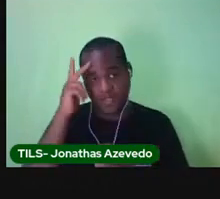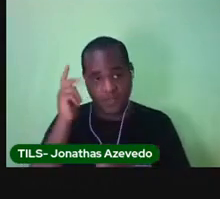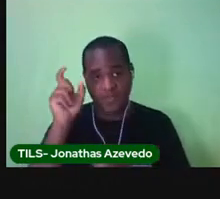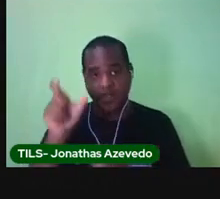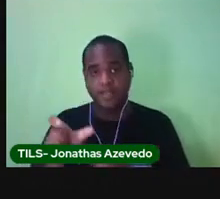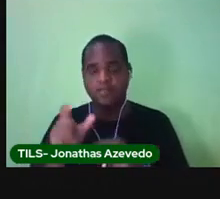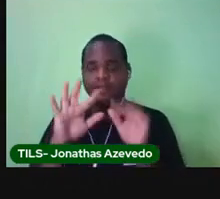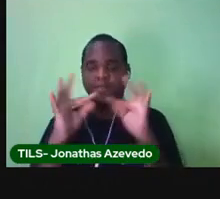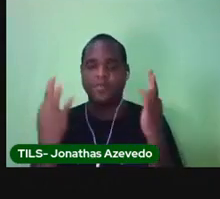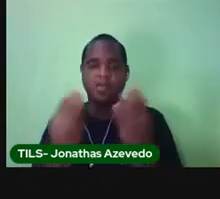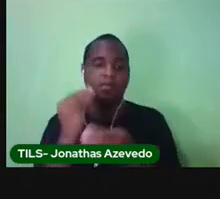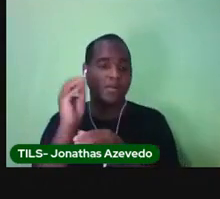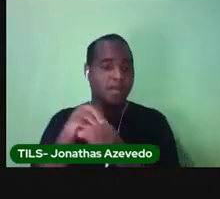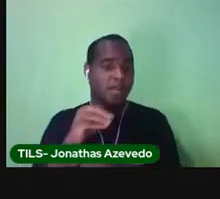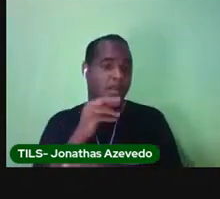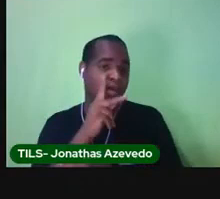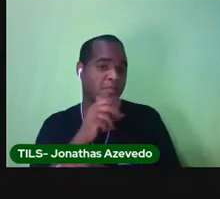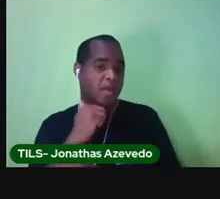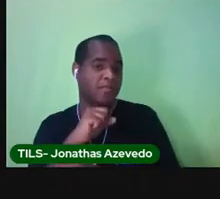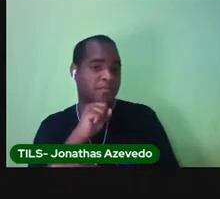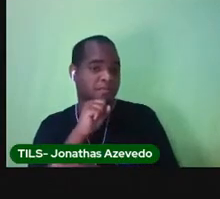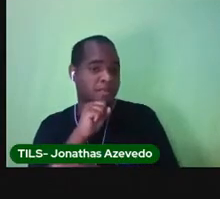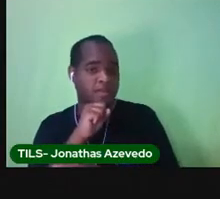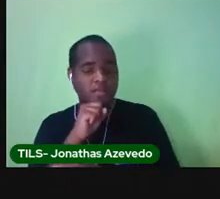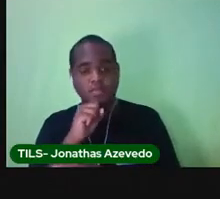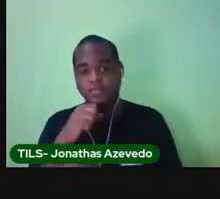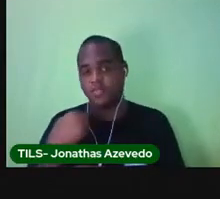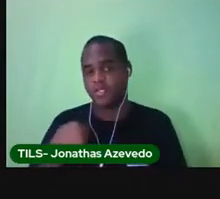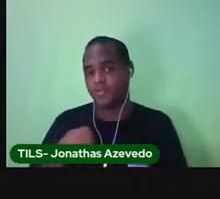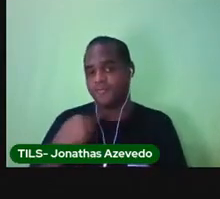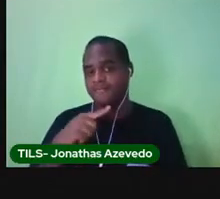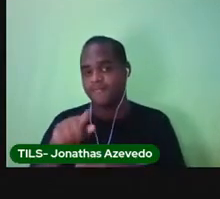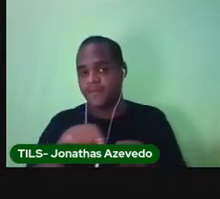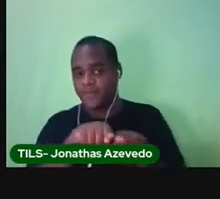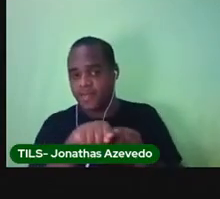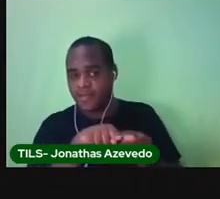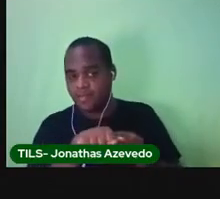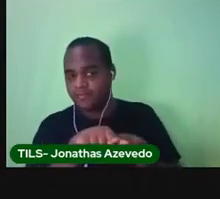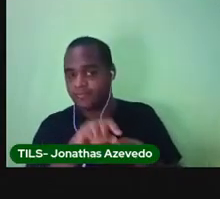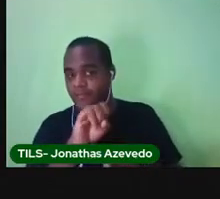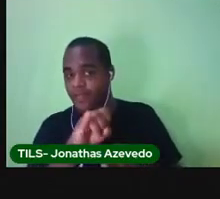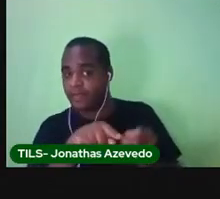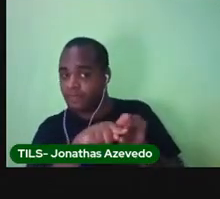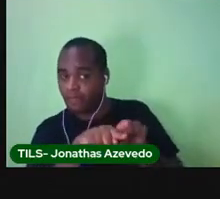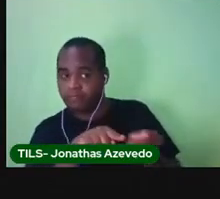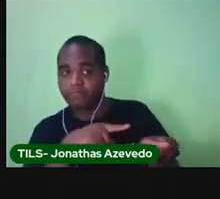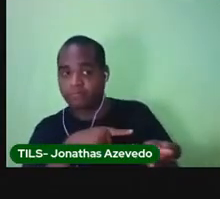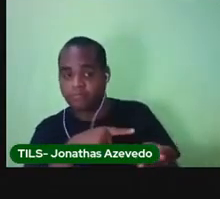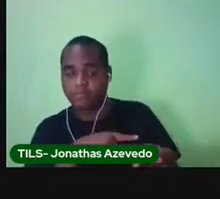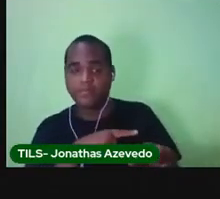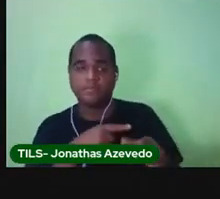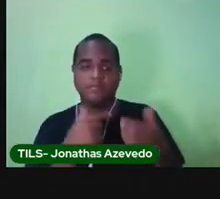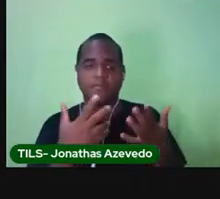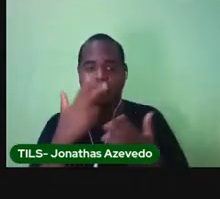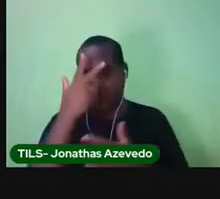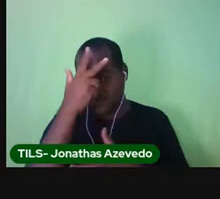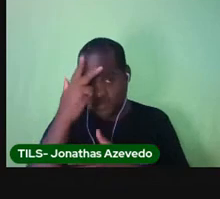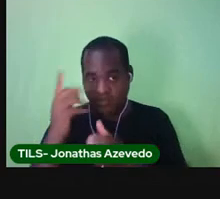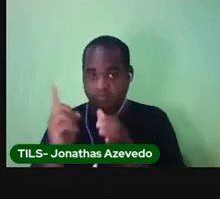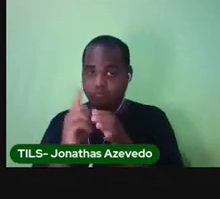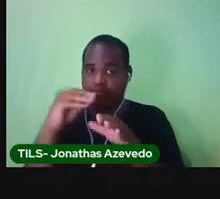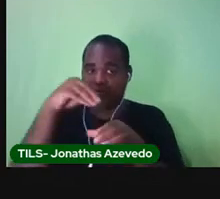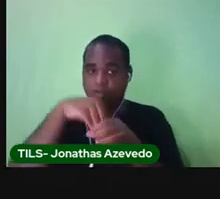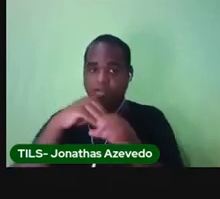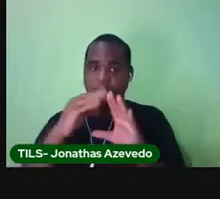família. Se é pai, mãe, você, seus irmãos, se você tiver irmãos, as pessoas que moram com